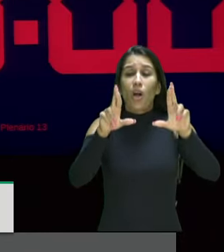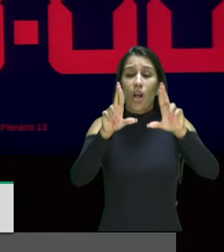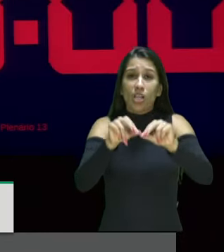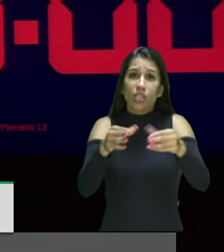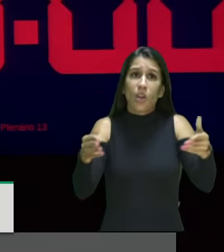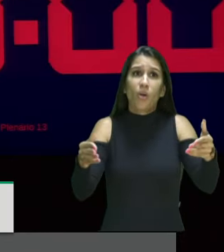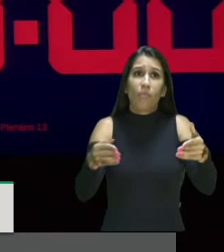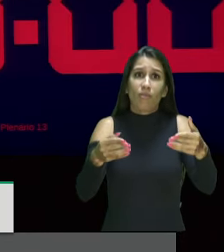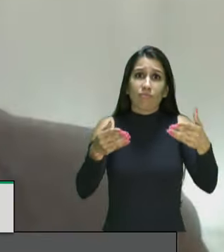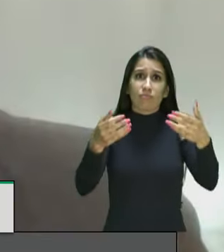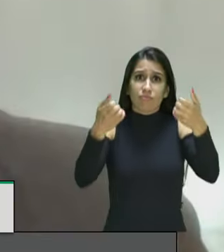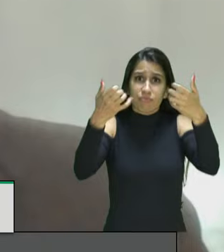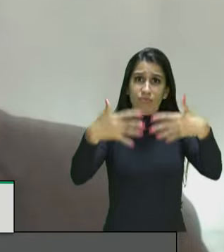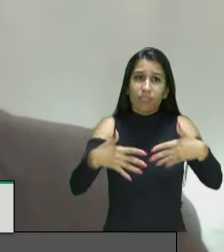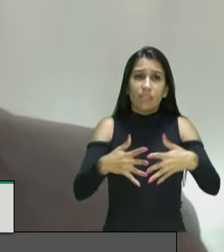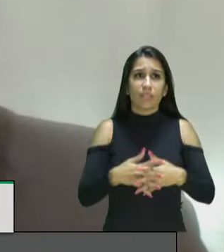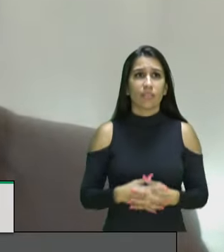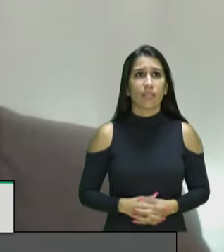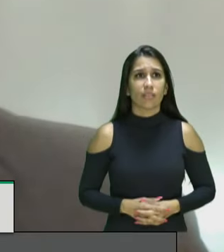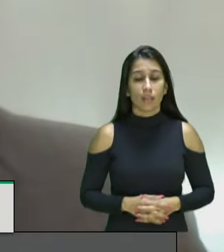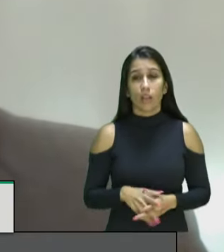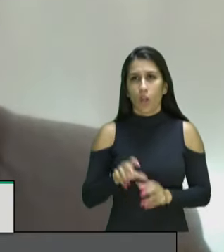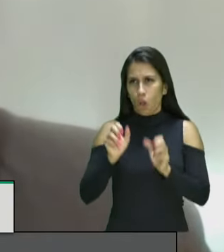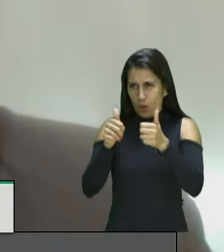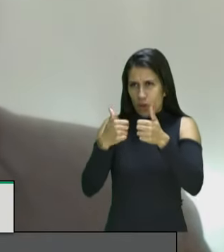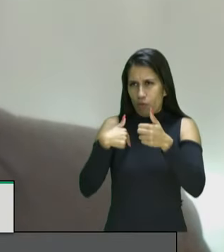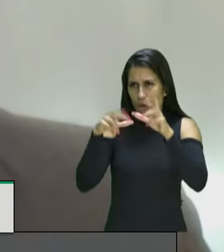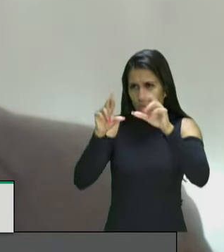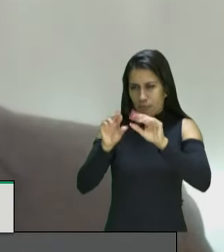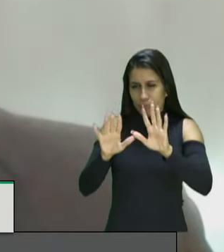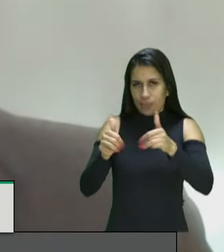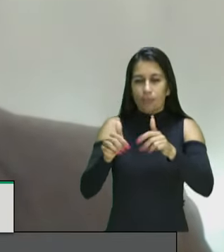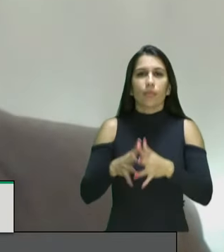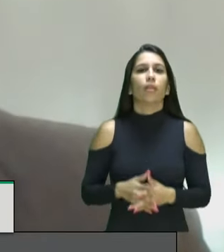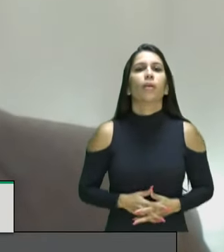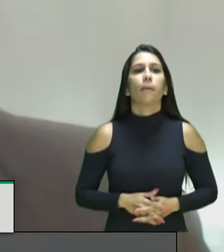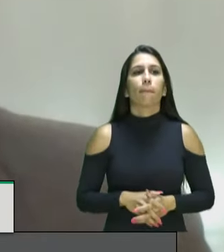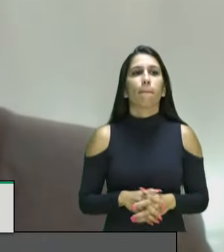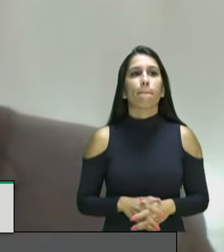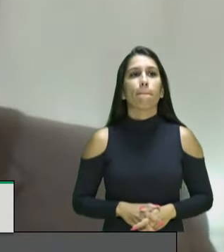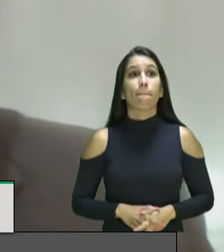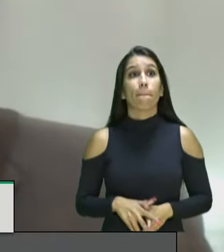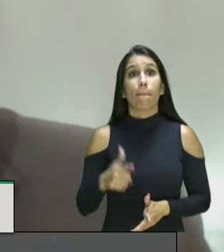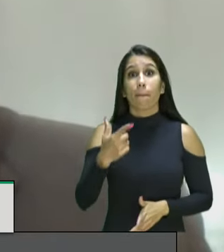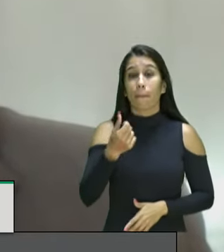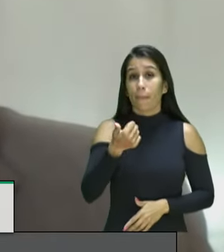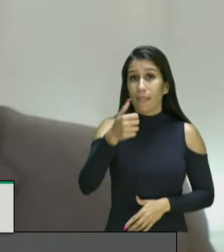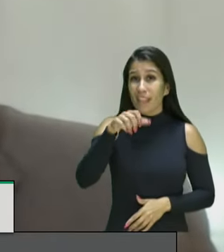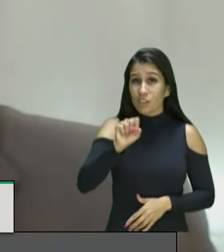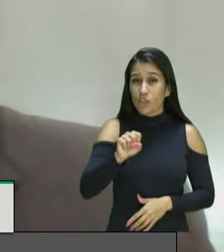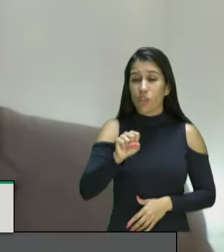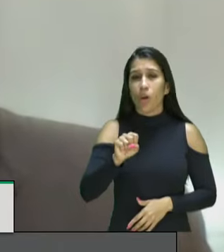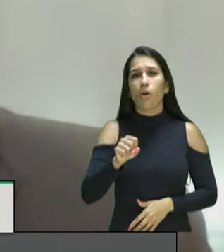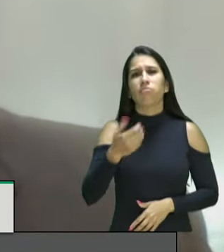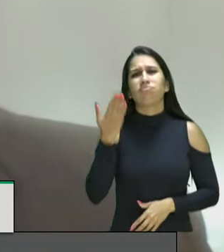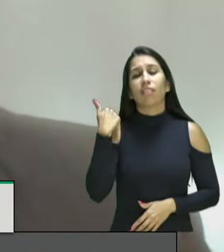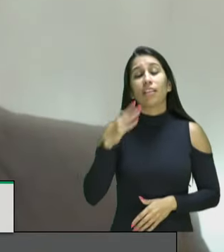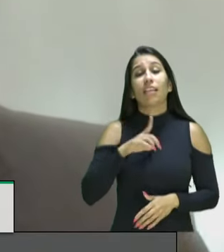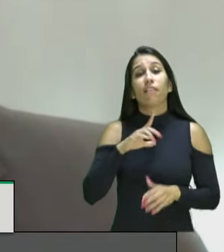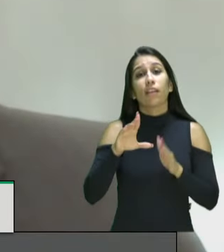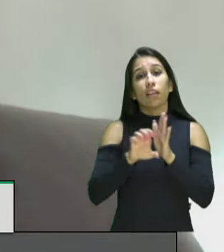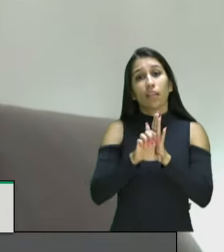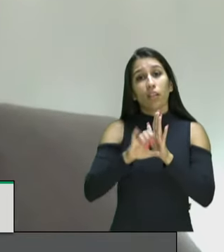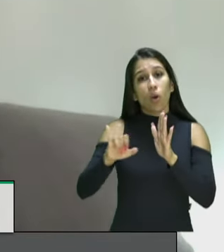a sua fala. Eu concluo agora. Concluo agora. Em 2018, estava em curso uma edital,